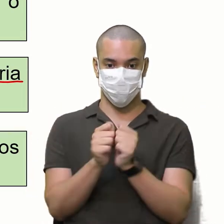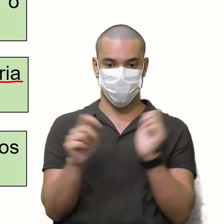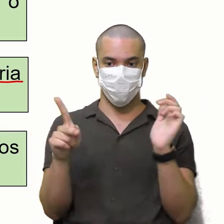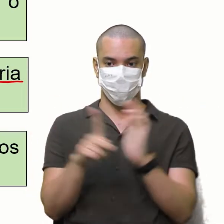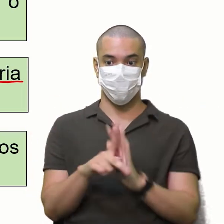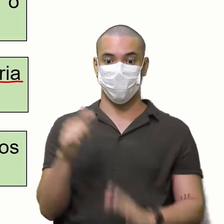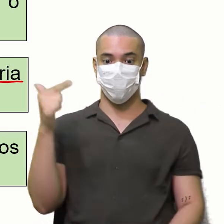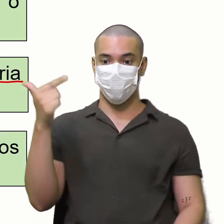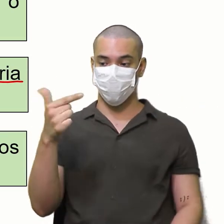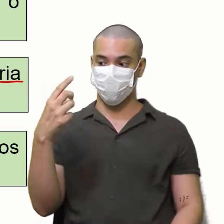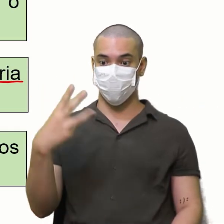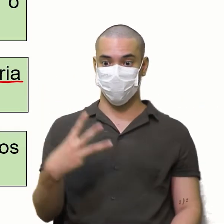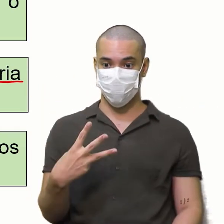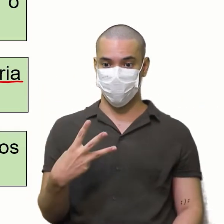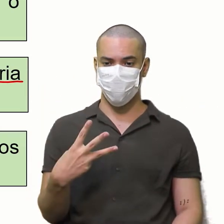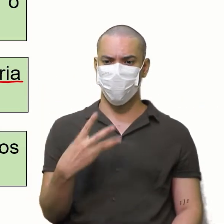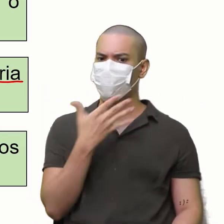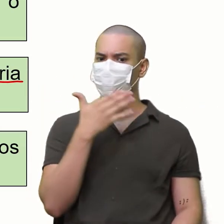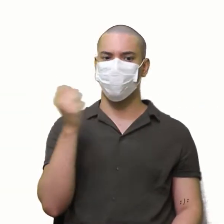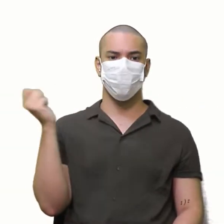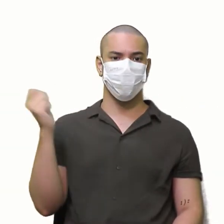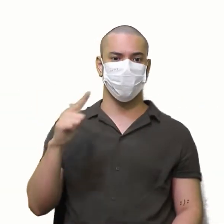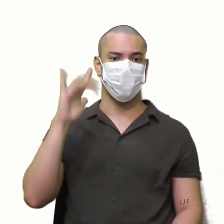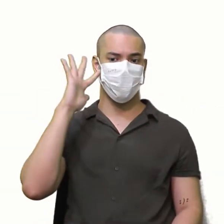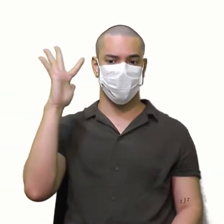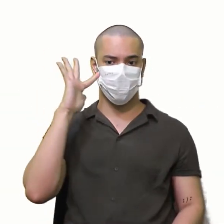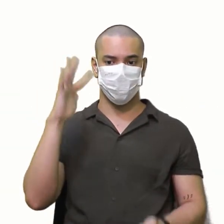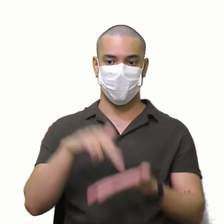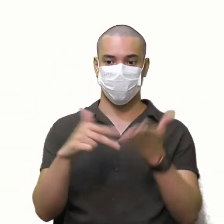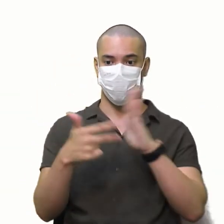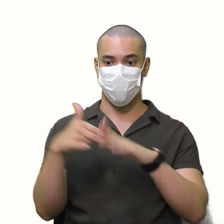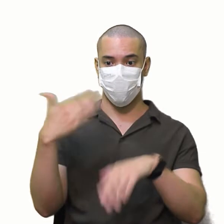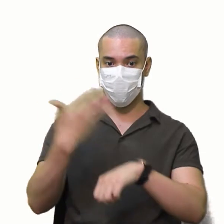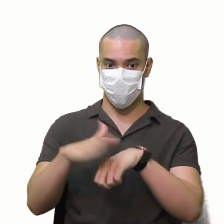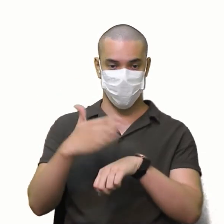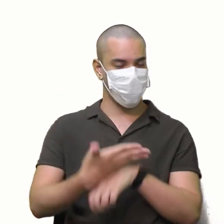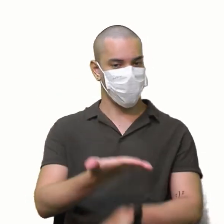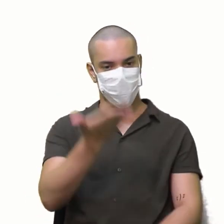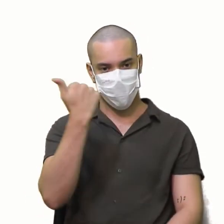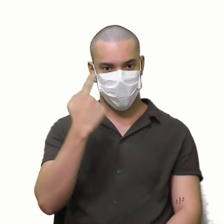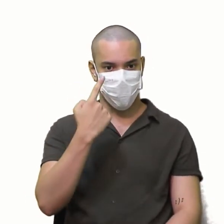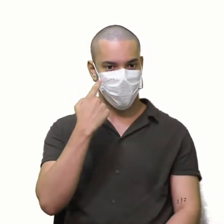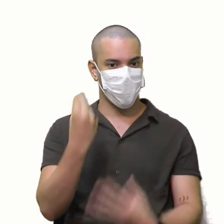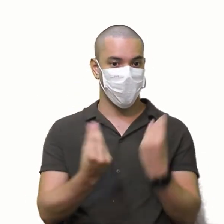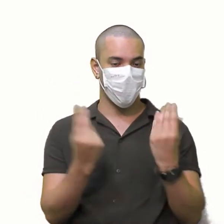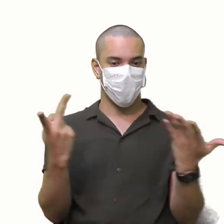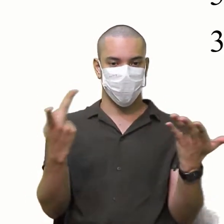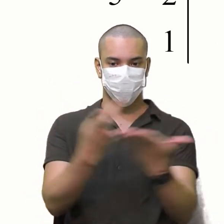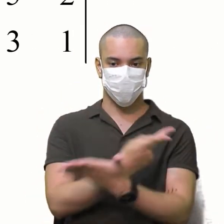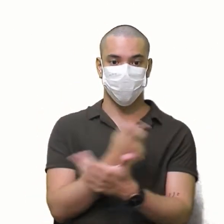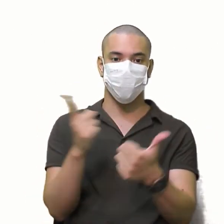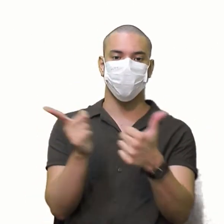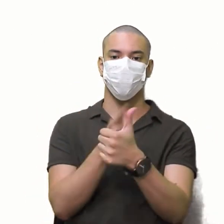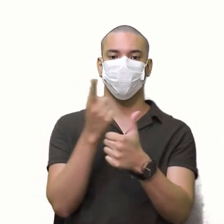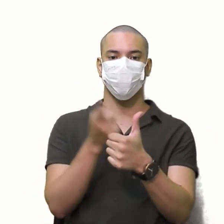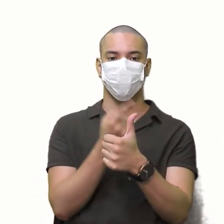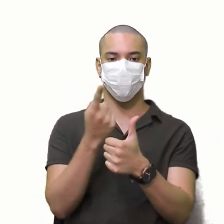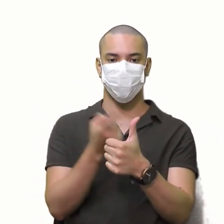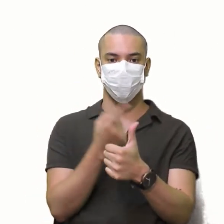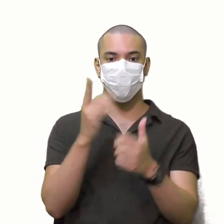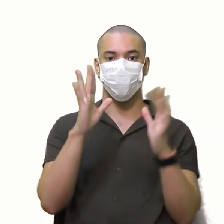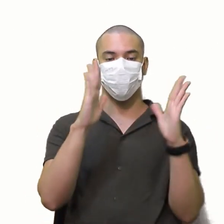dois E passo três Melhor do que a teoria E a prática Vamos visualizar Como é que isso acontece? Vamos lá Então olha lá Primeiro passo